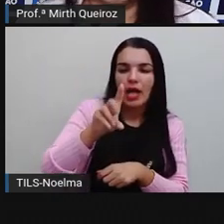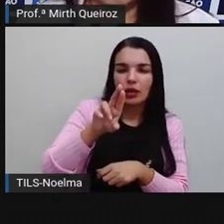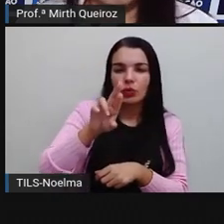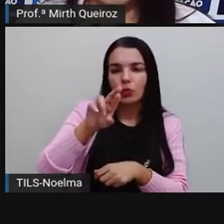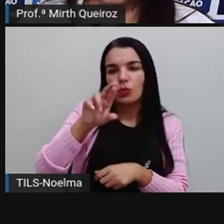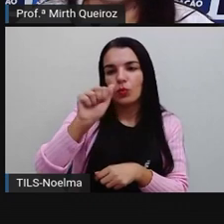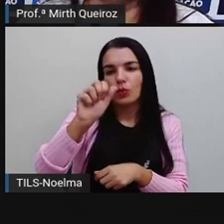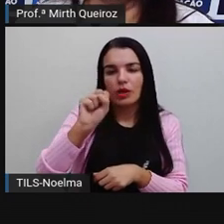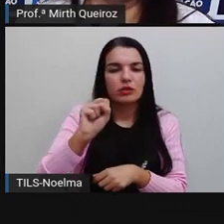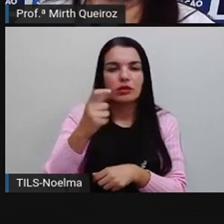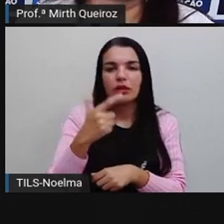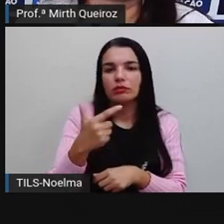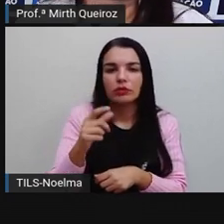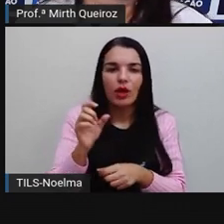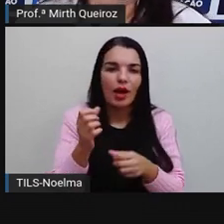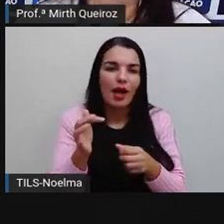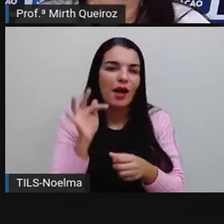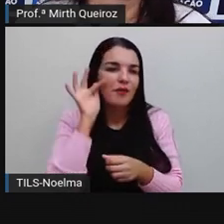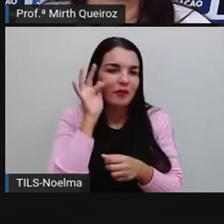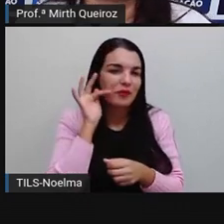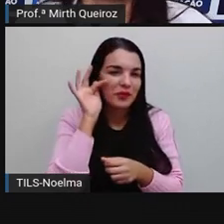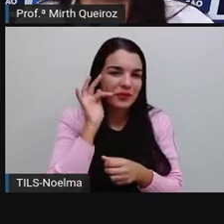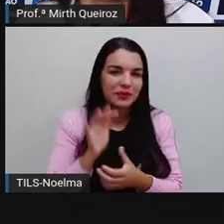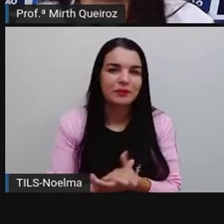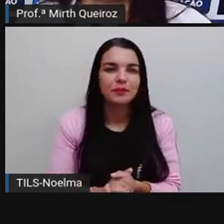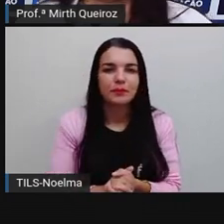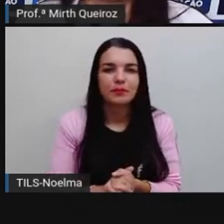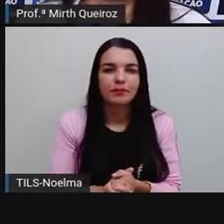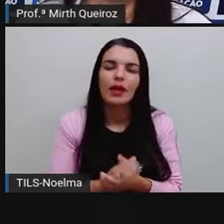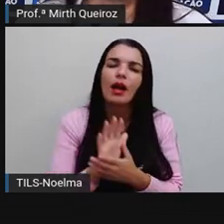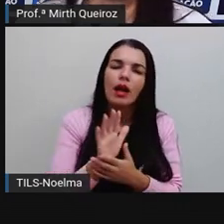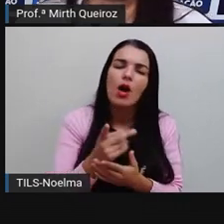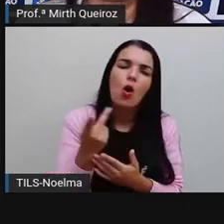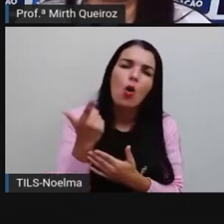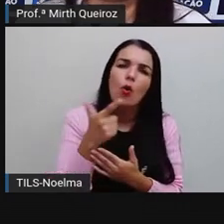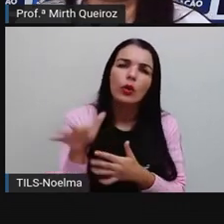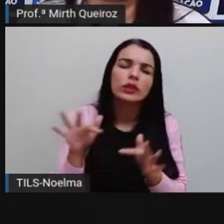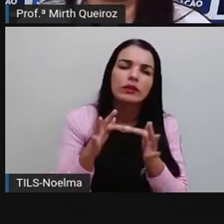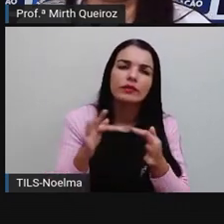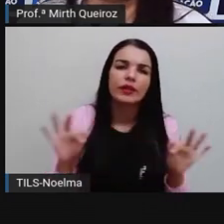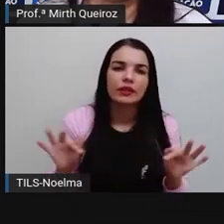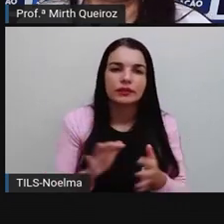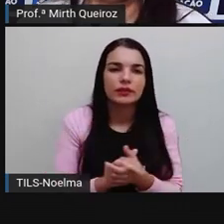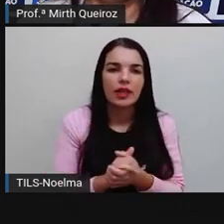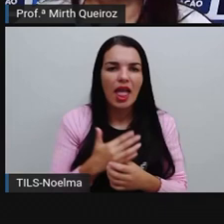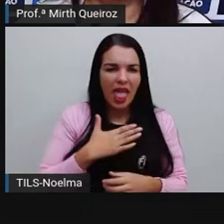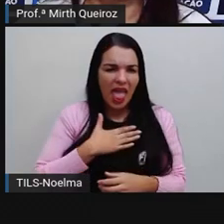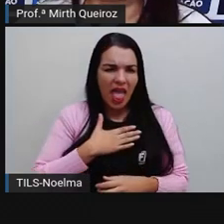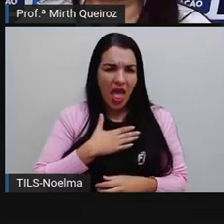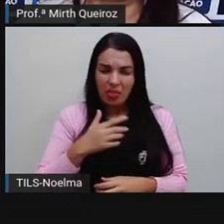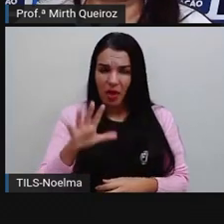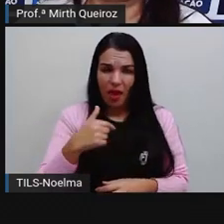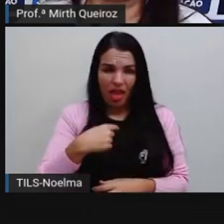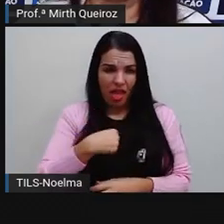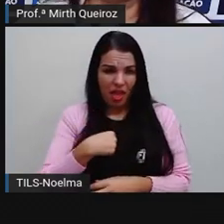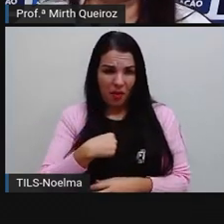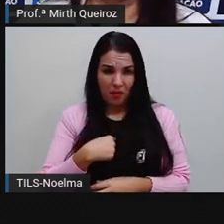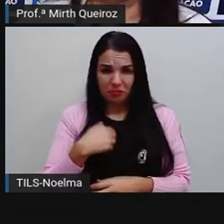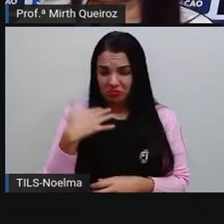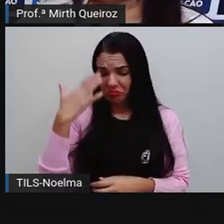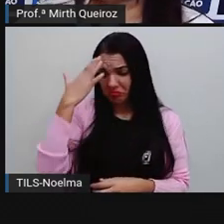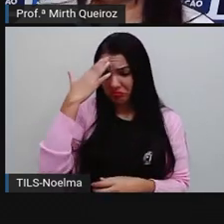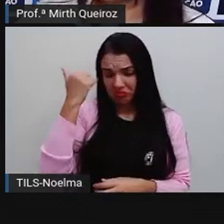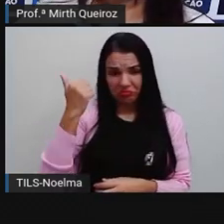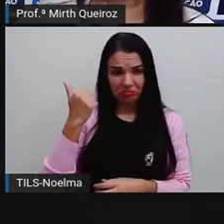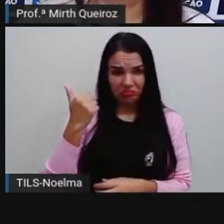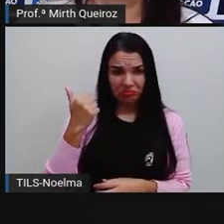amadurecem, somente as peras. Uma garota dizer, eu mesmo não sei disso. Eu